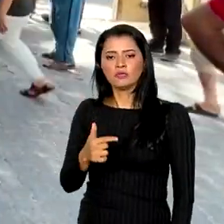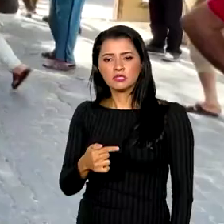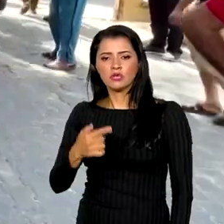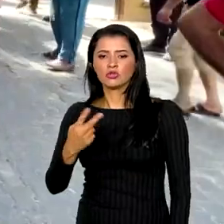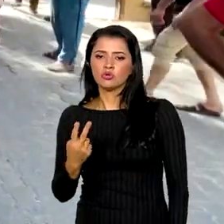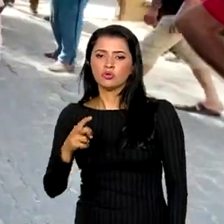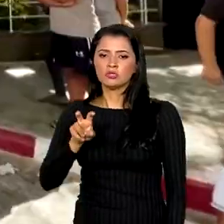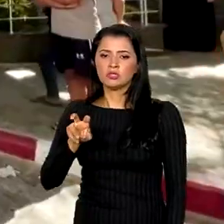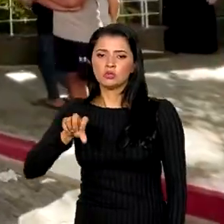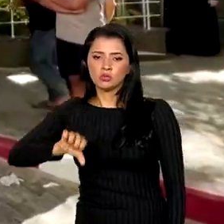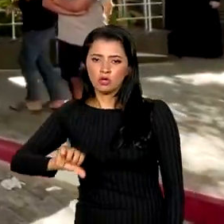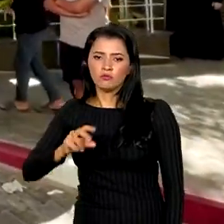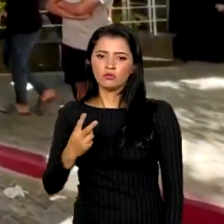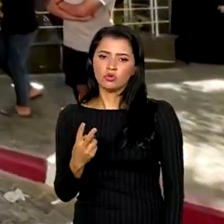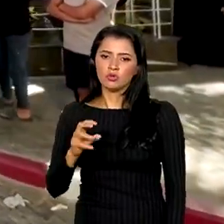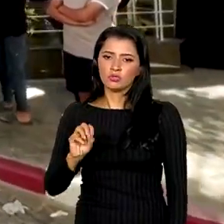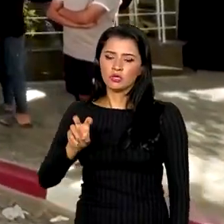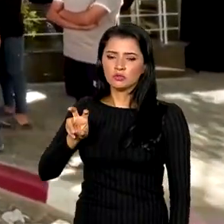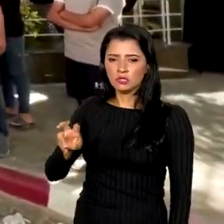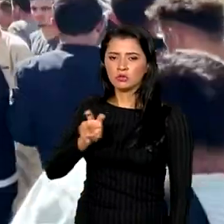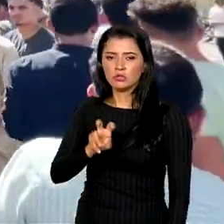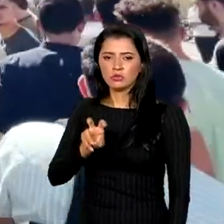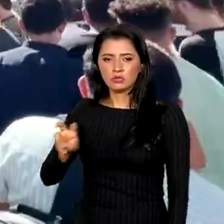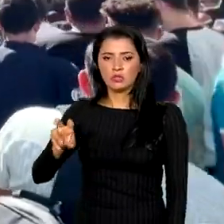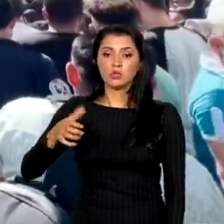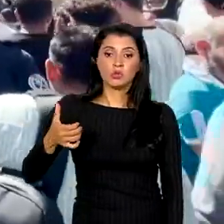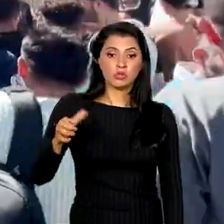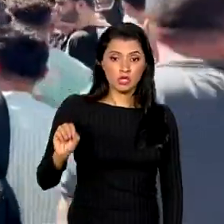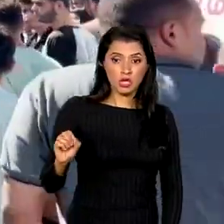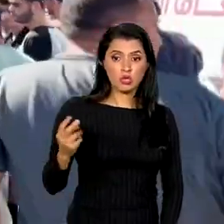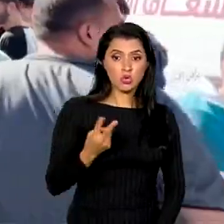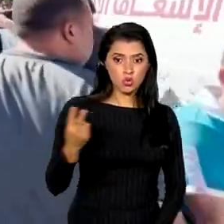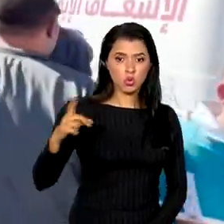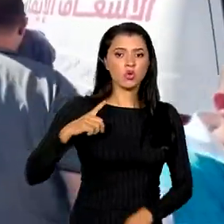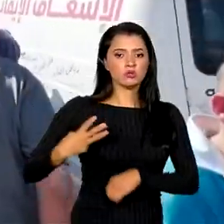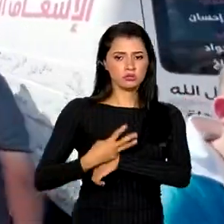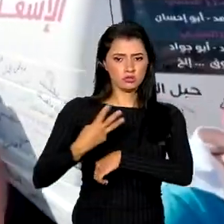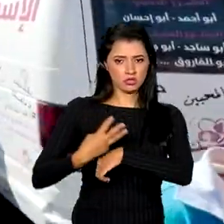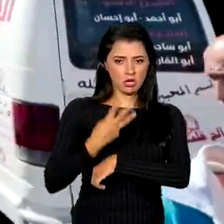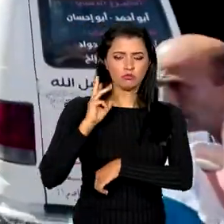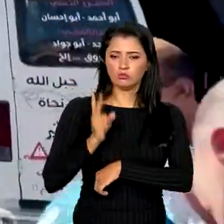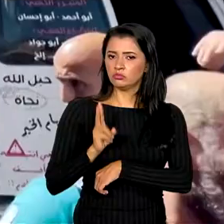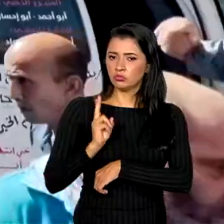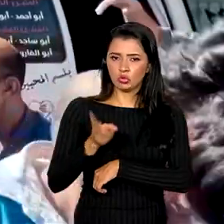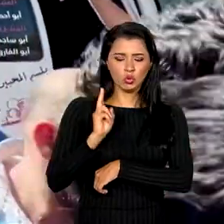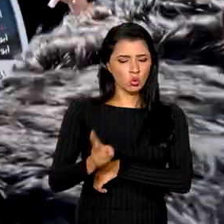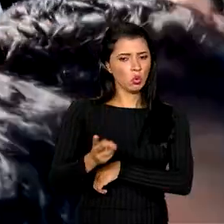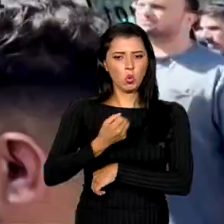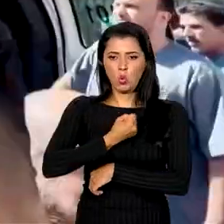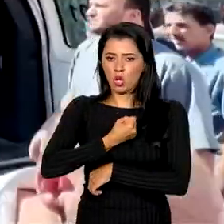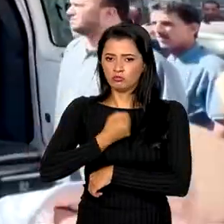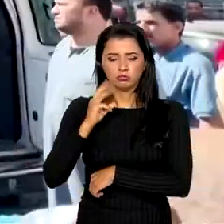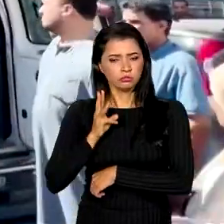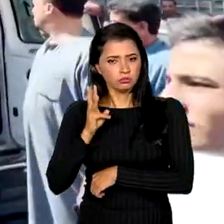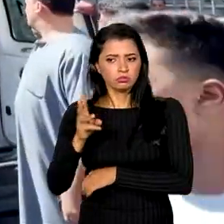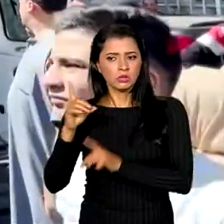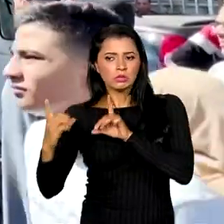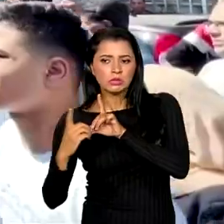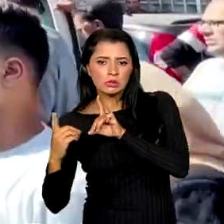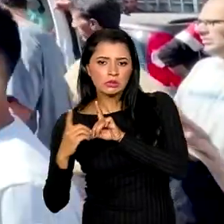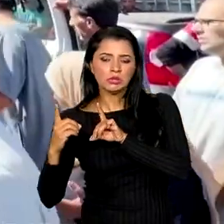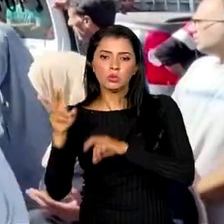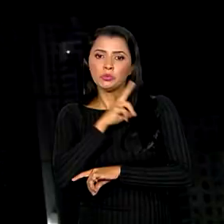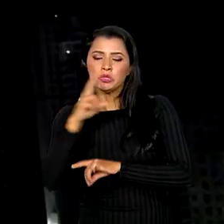-205-5510, os dois com o WhatsApp permanecem em funcionamento para atender as